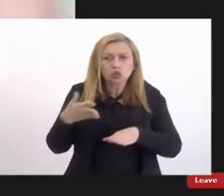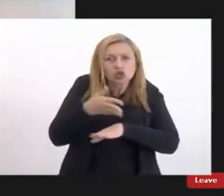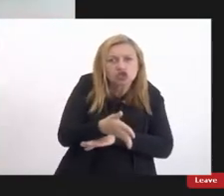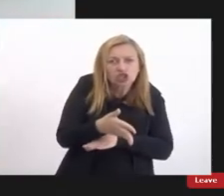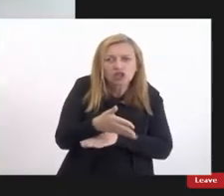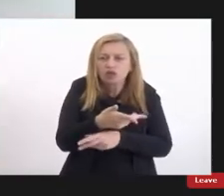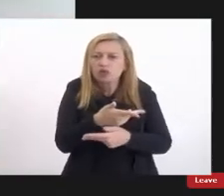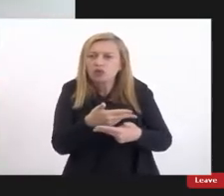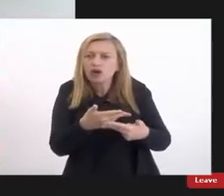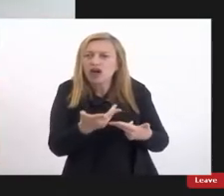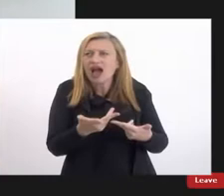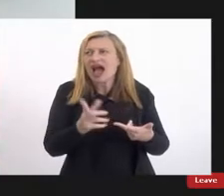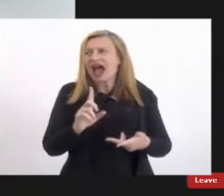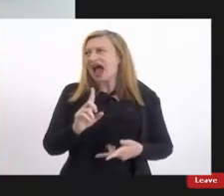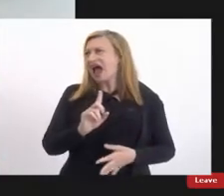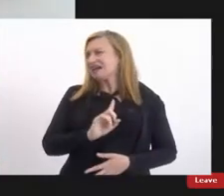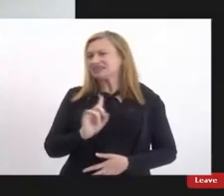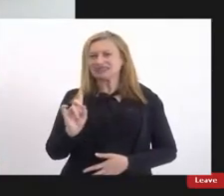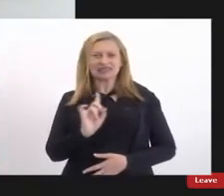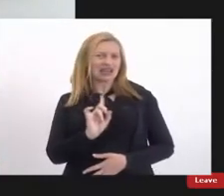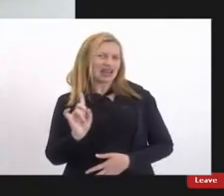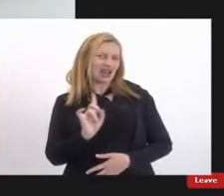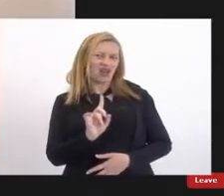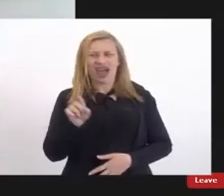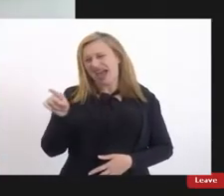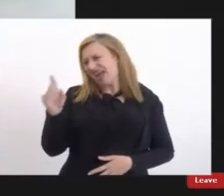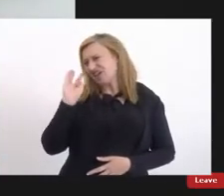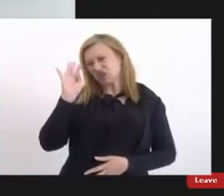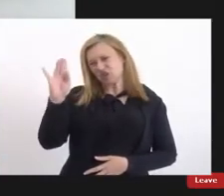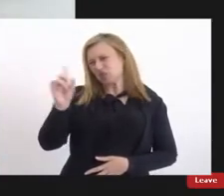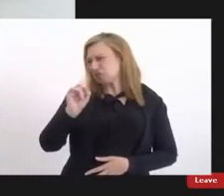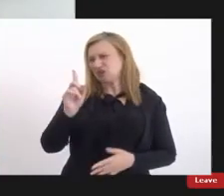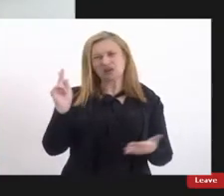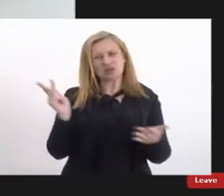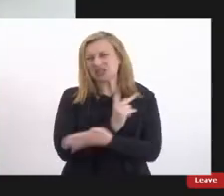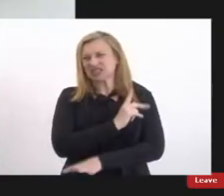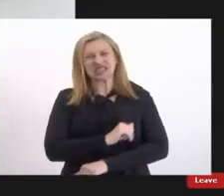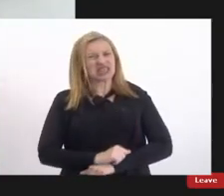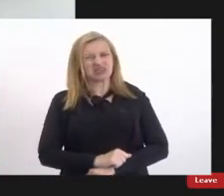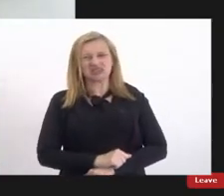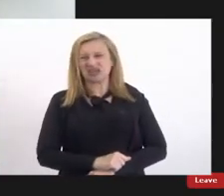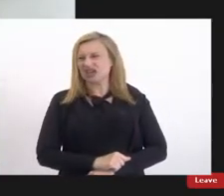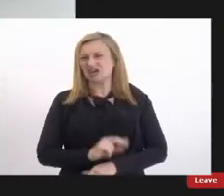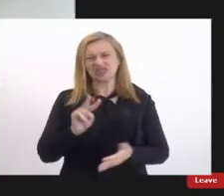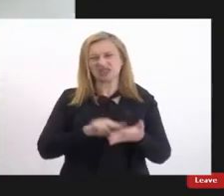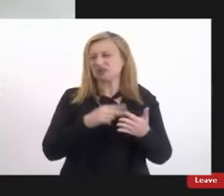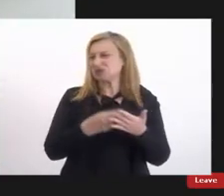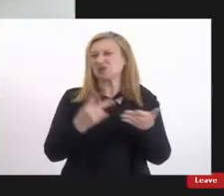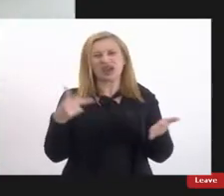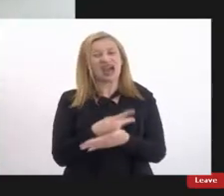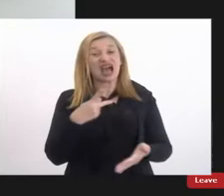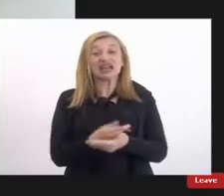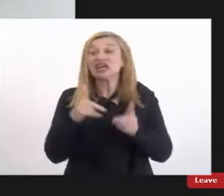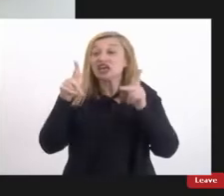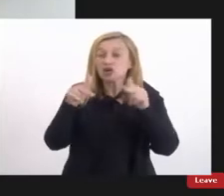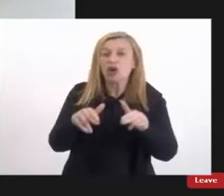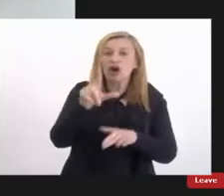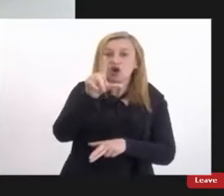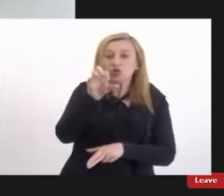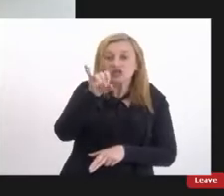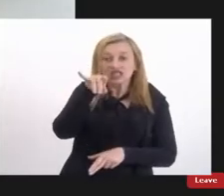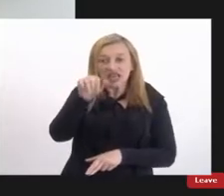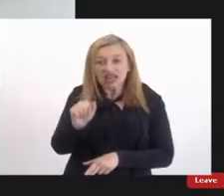coisa ah não vai ver que ela sonhou vai ver que ela interpretou mal foi exatamente o que a Luciana falou você